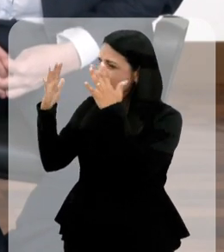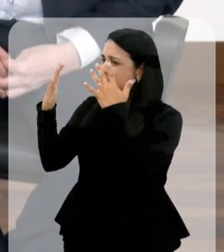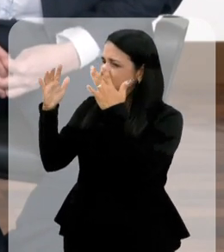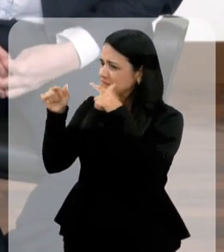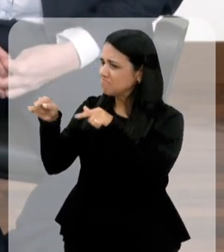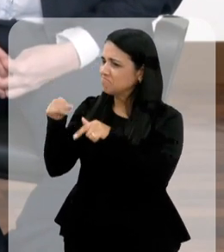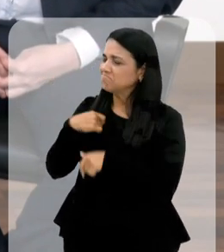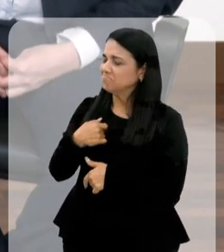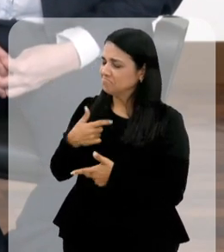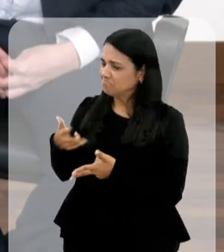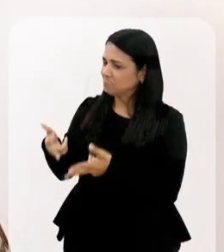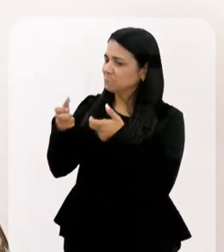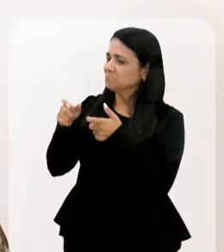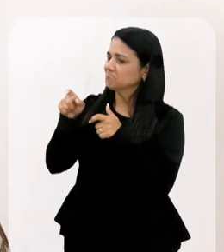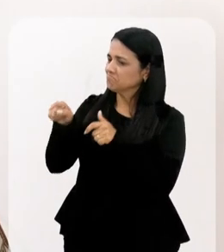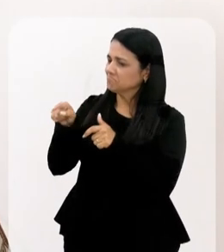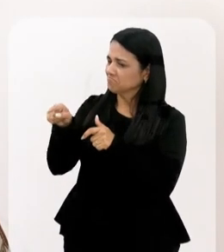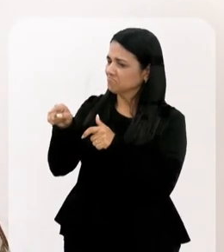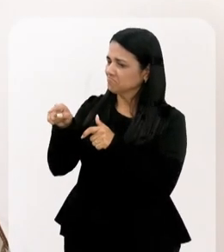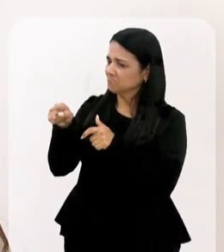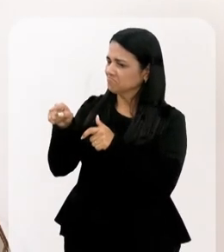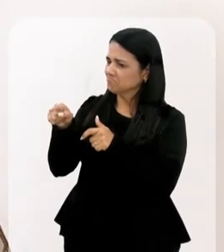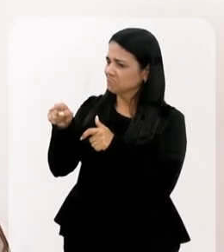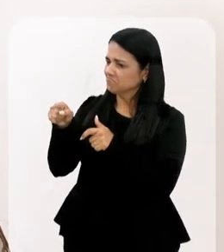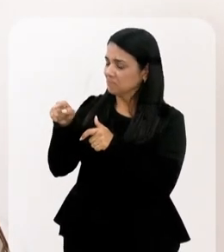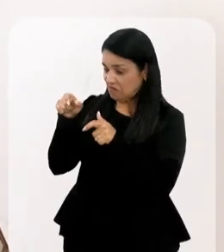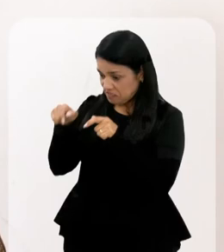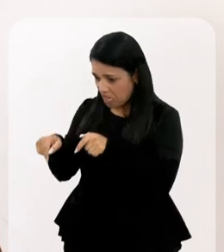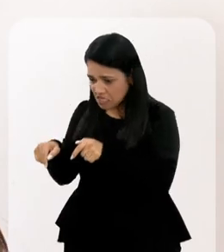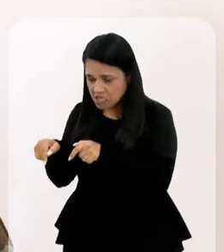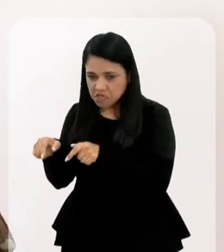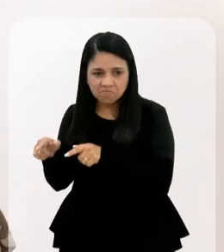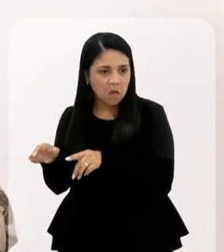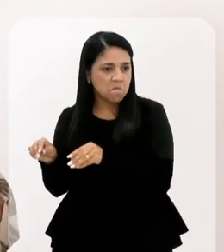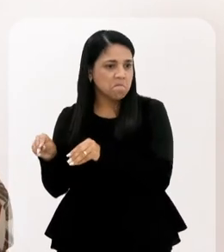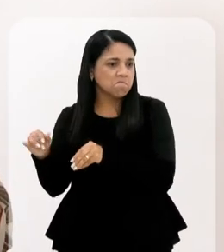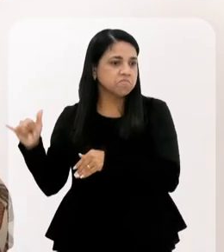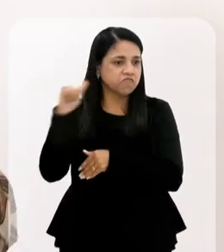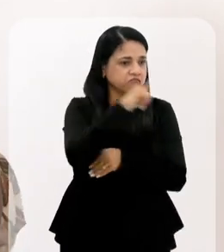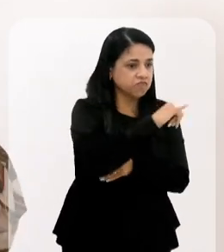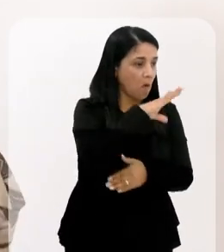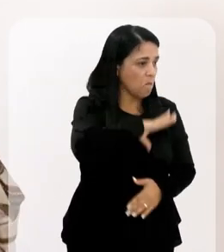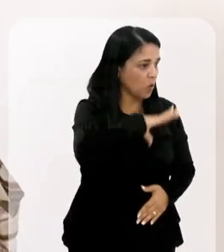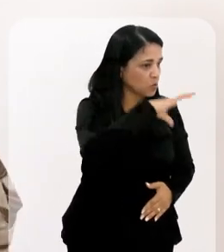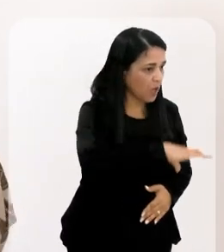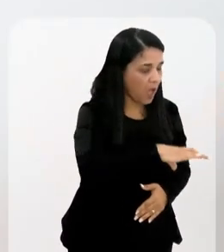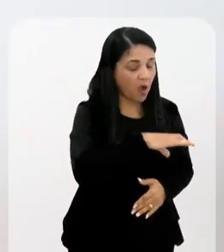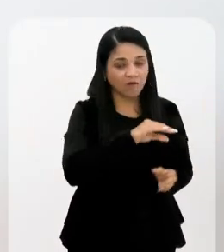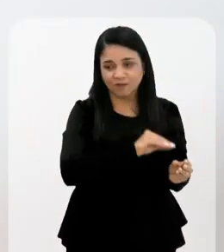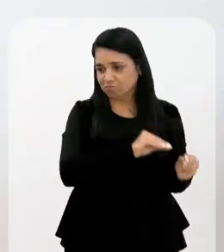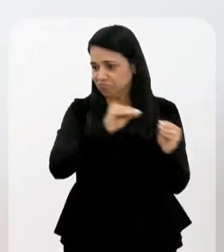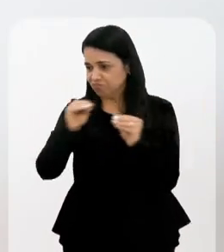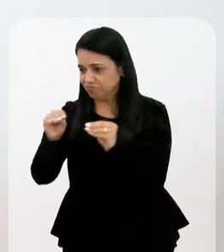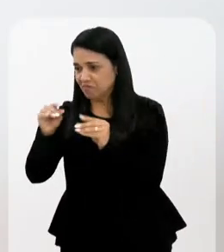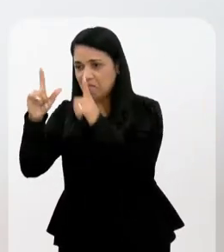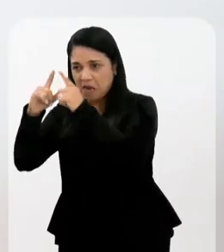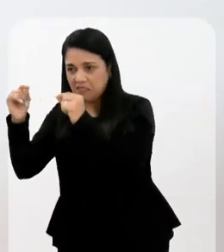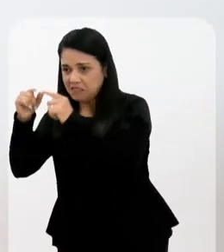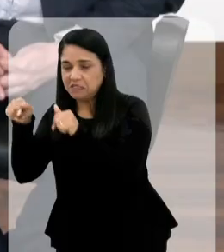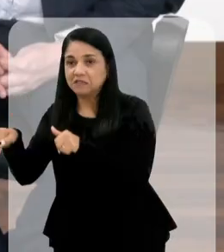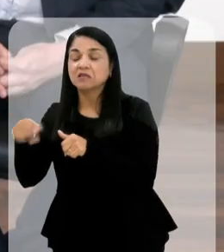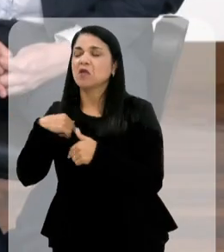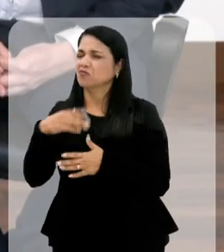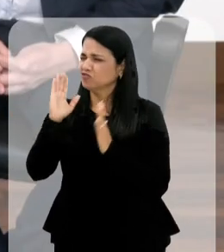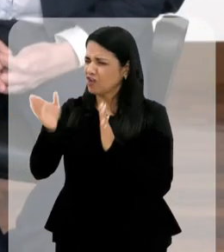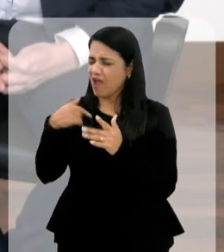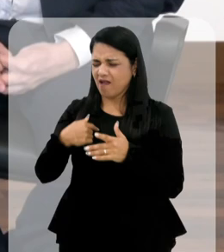parabéns. Eu vejo você assim, de uma hora para outra, você está aqui, você está em Portugal, você muda. Eu já tive uma